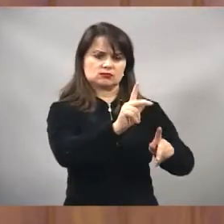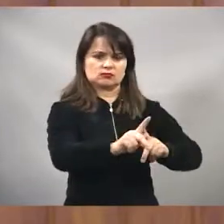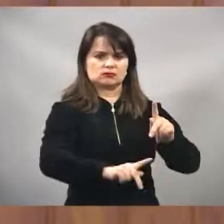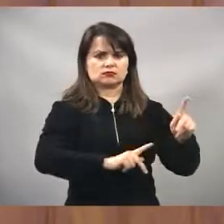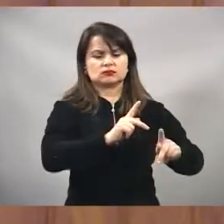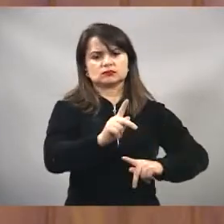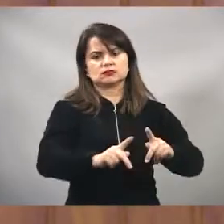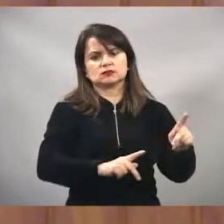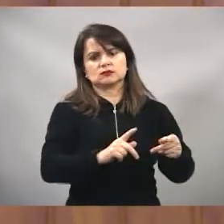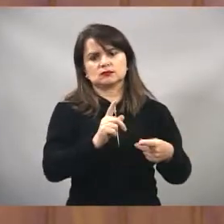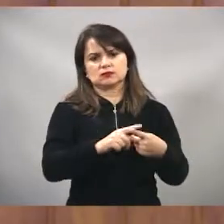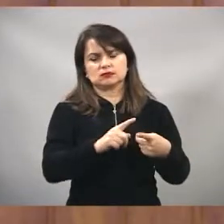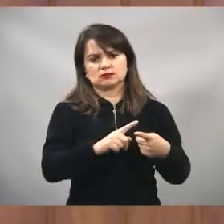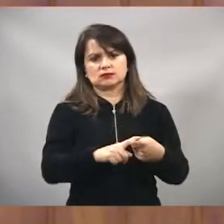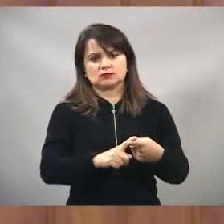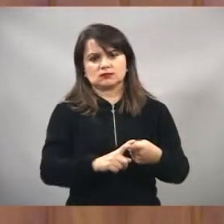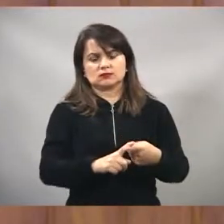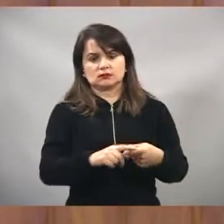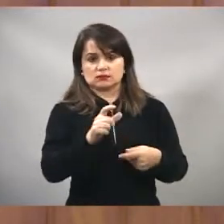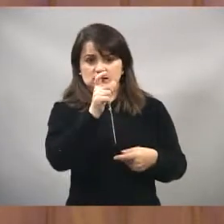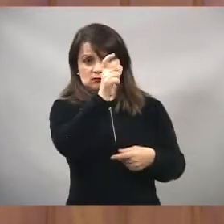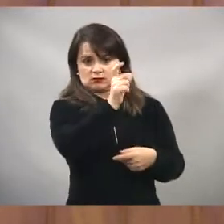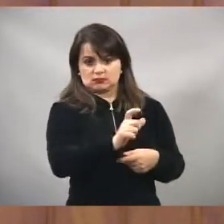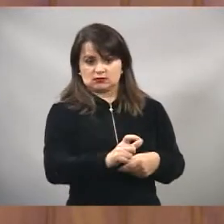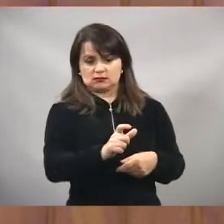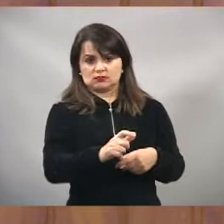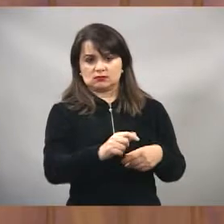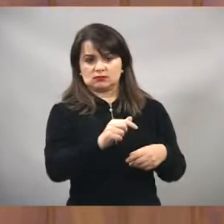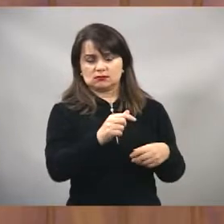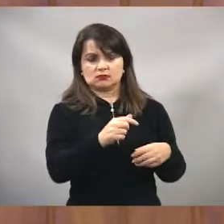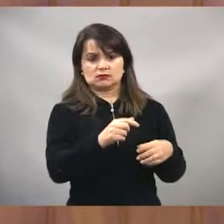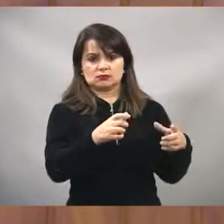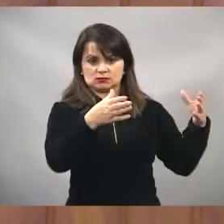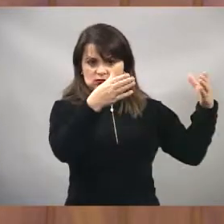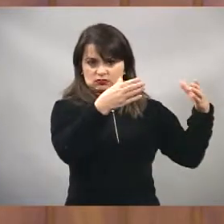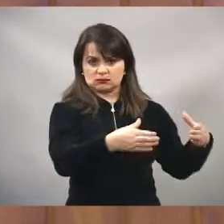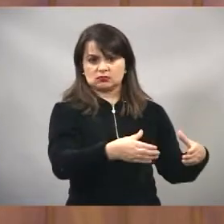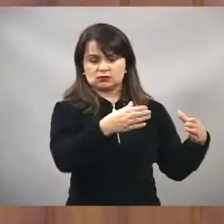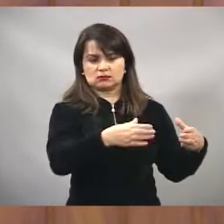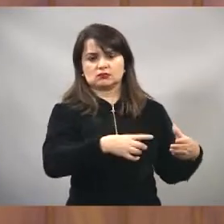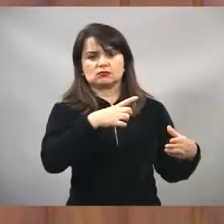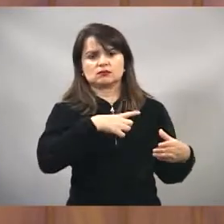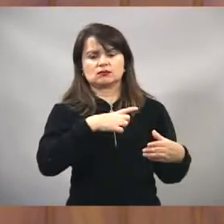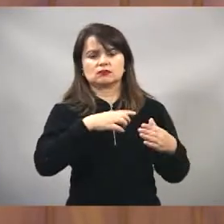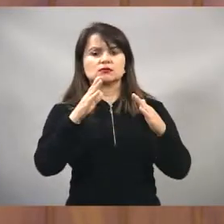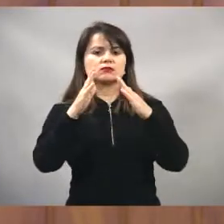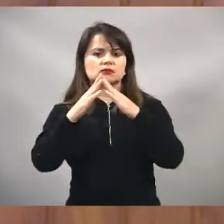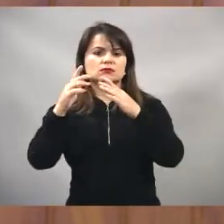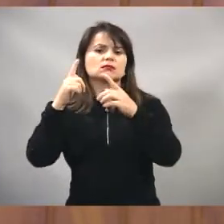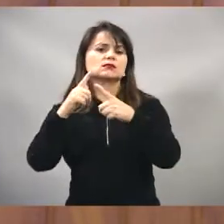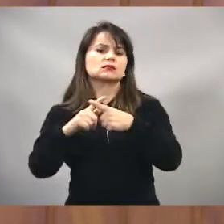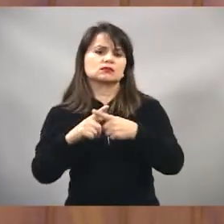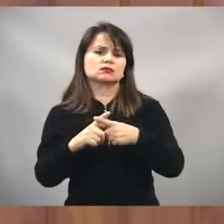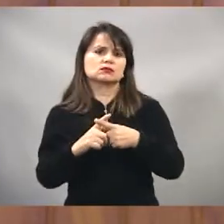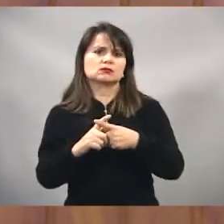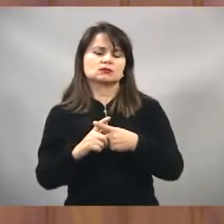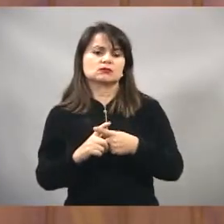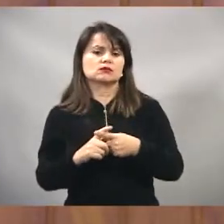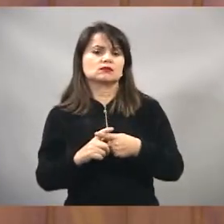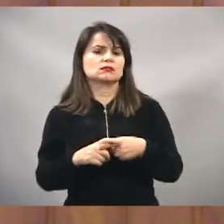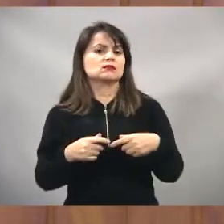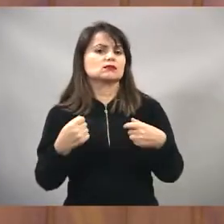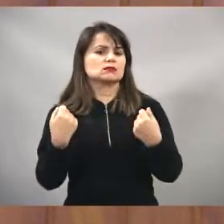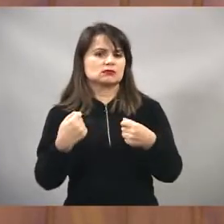do Jardim Paraíso, inclusive tem uma igreja nessa rua, né, Sérgio Bambini. Então, eu acho que é possível,